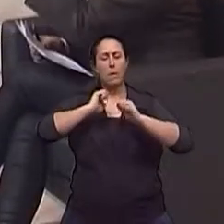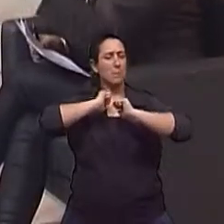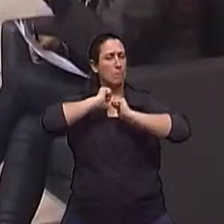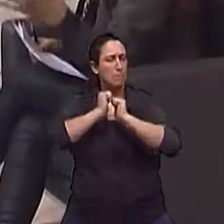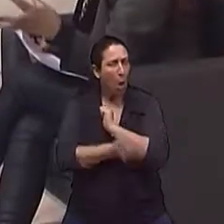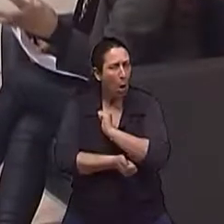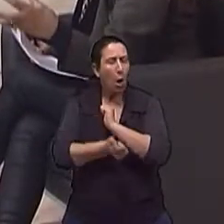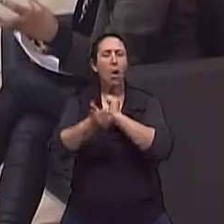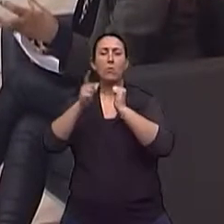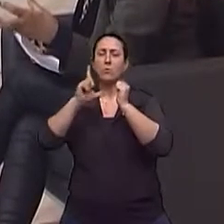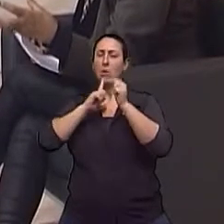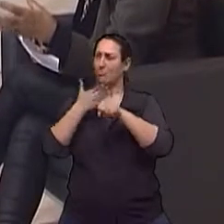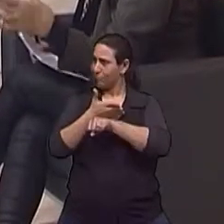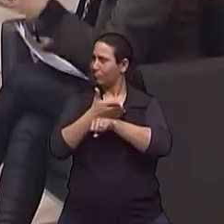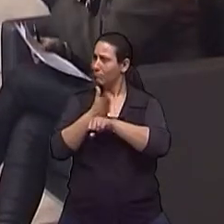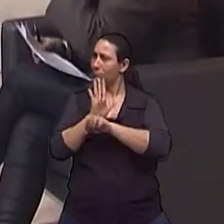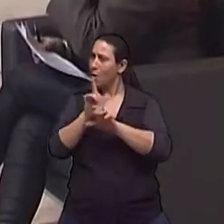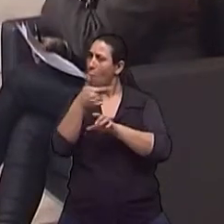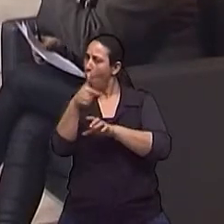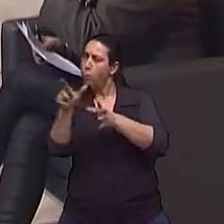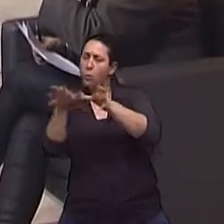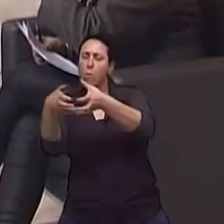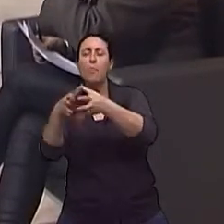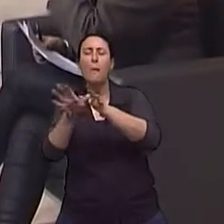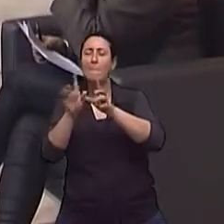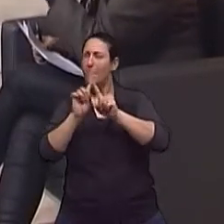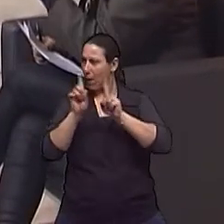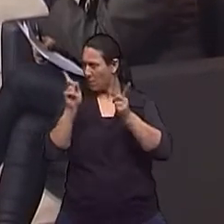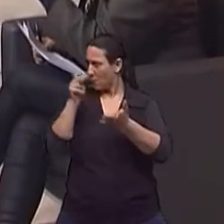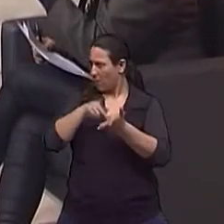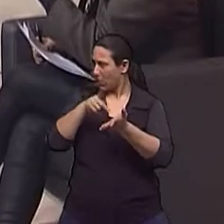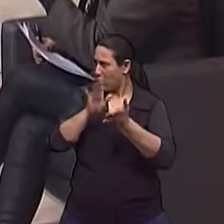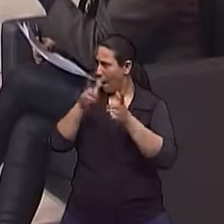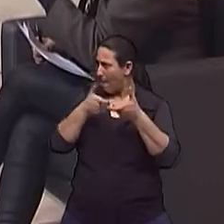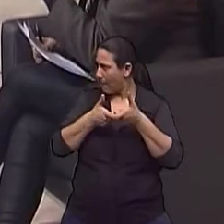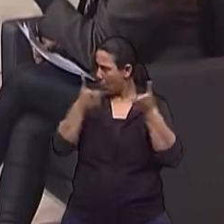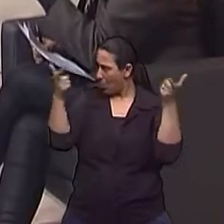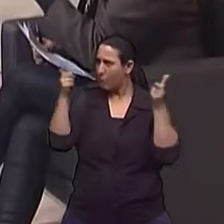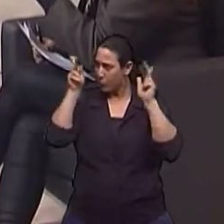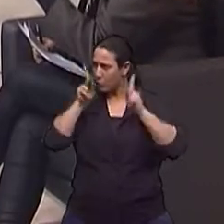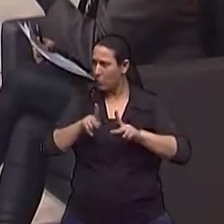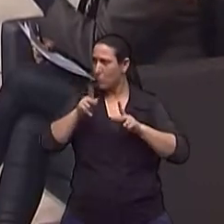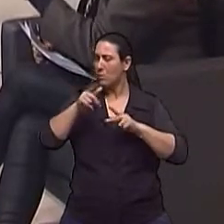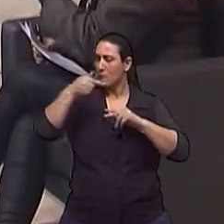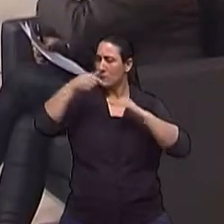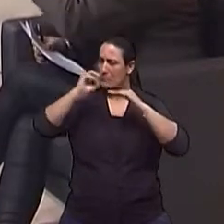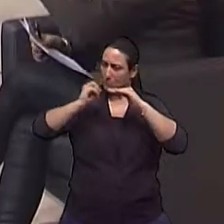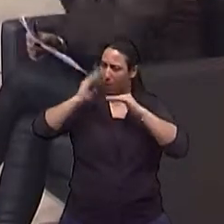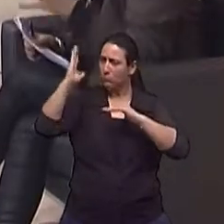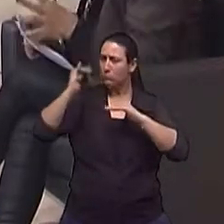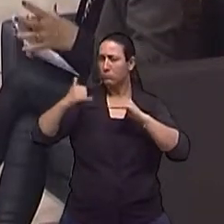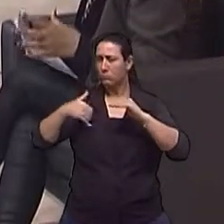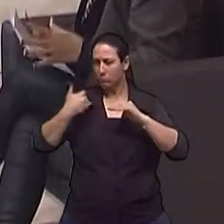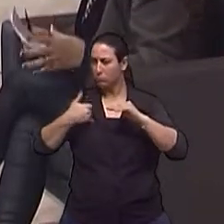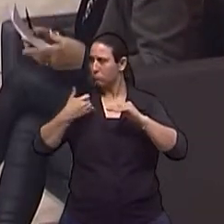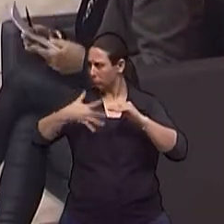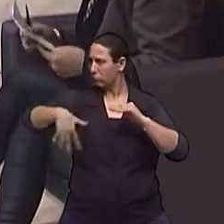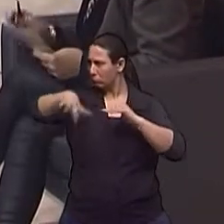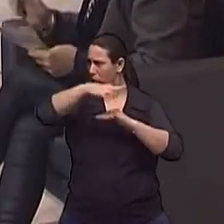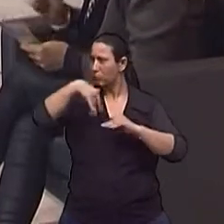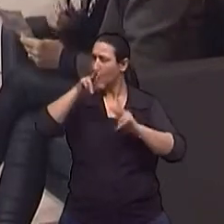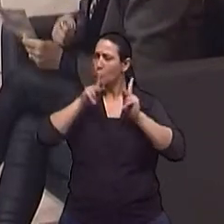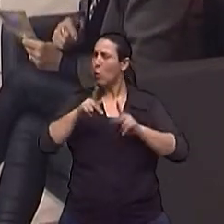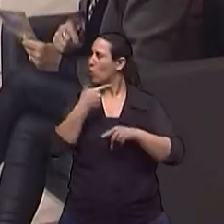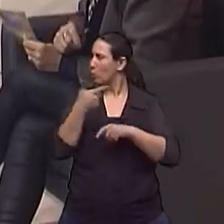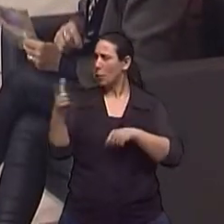que também é uma outra parcela. Mas, confere isso, que a maior parcela dos idosos de 70 ou mais não